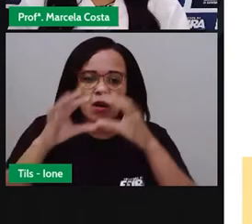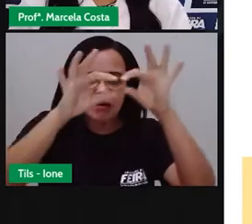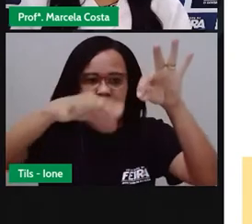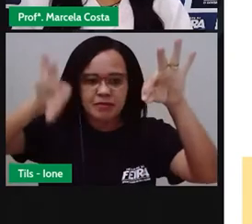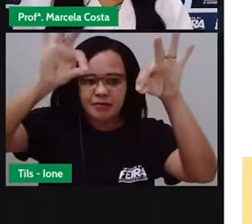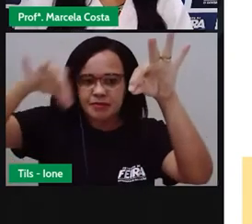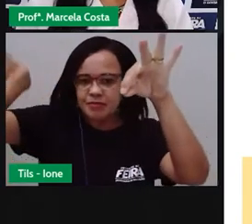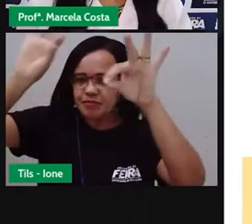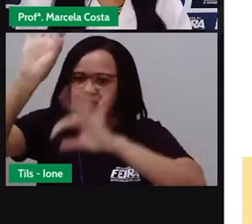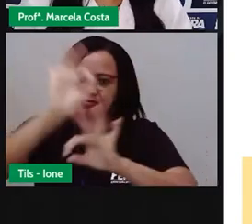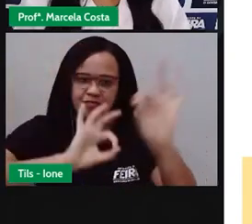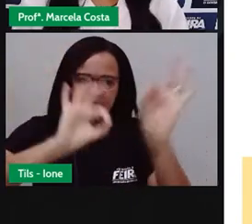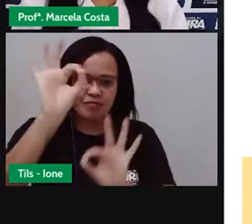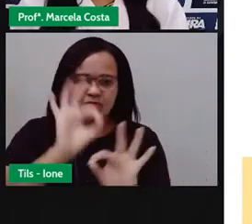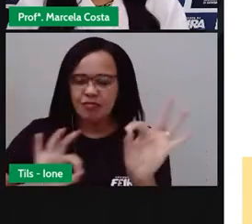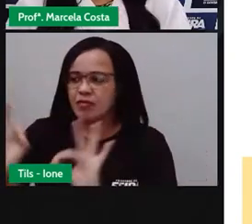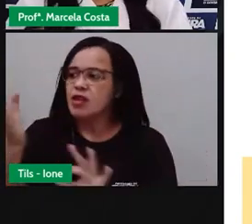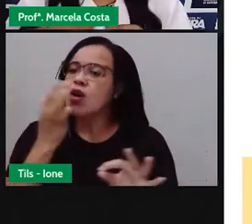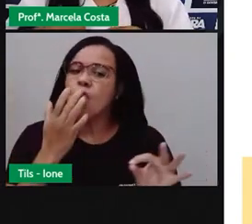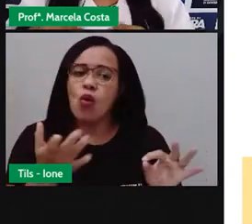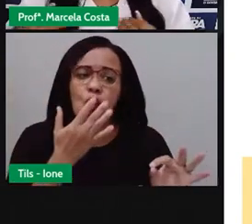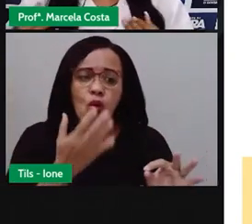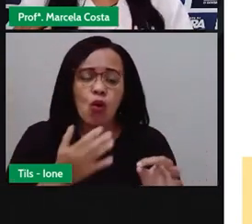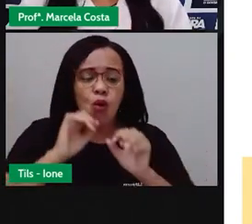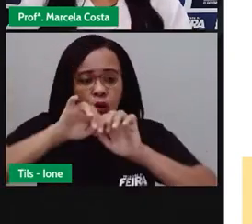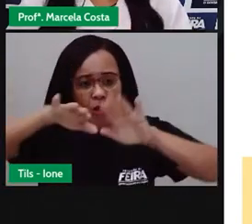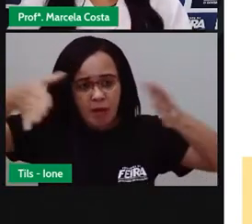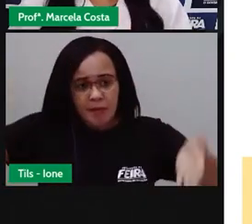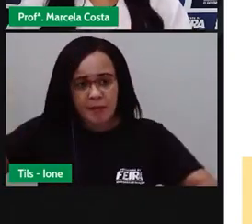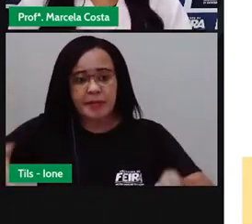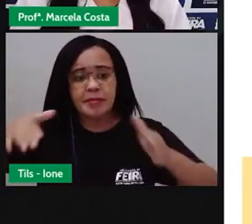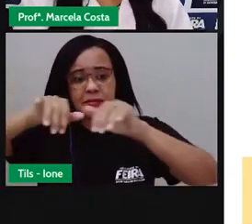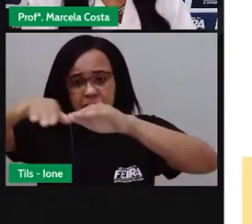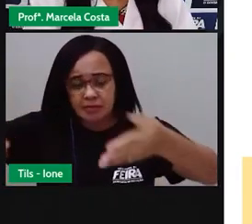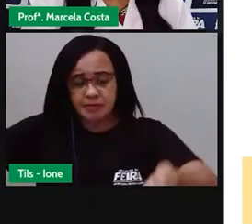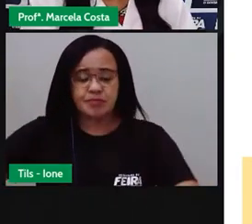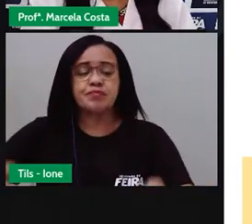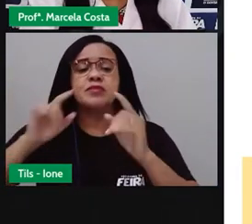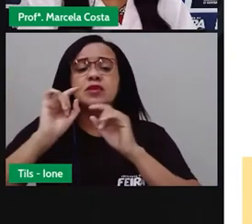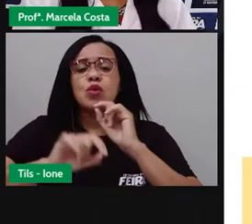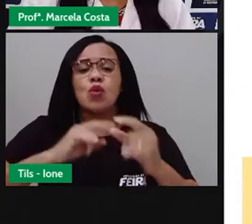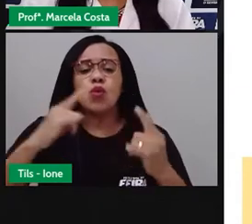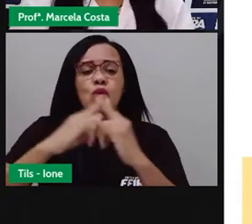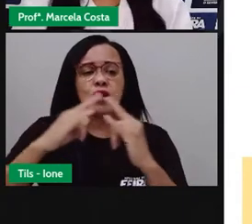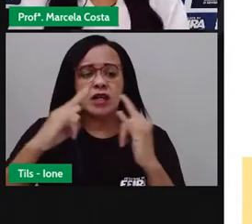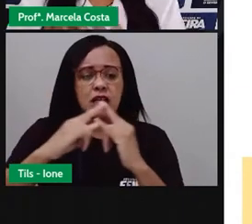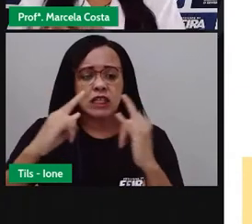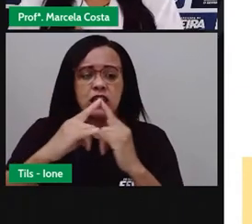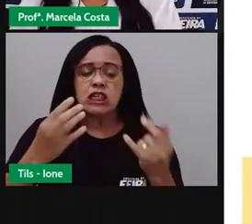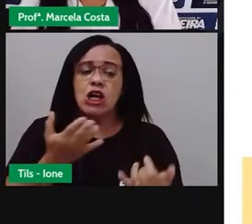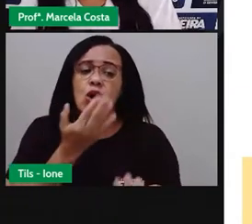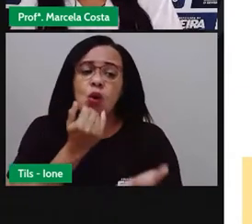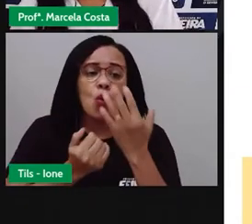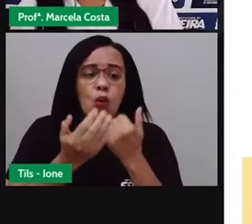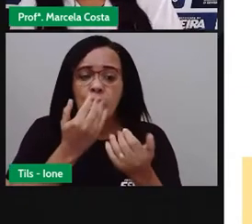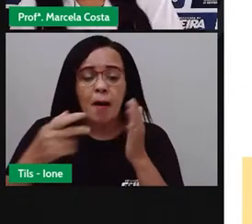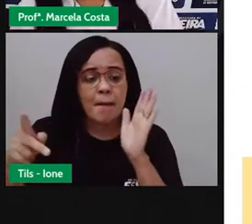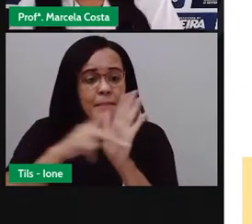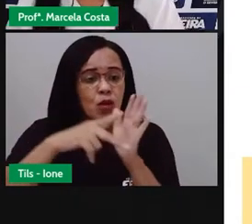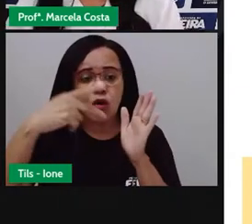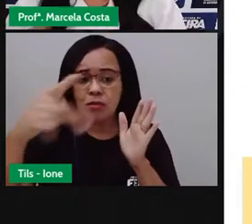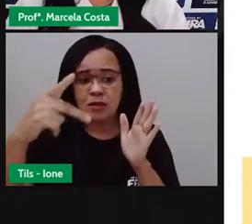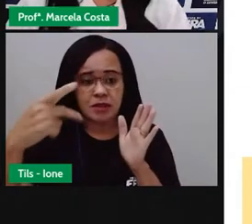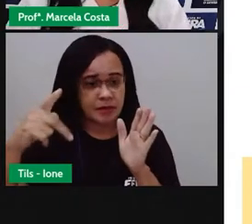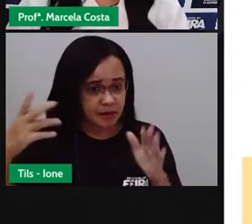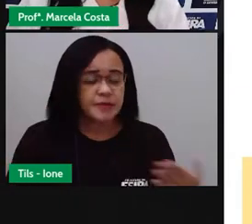barracas de comidas típicas. E assim acontece a festa. Tem também a lavagem do